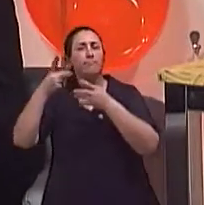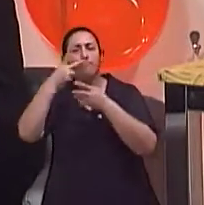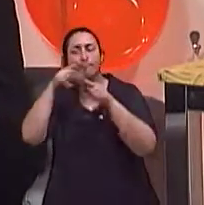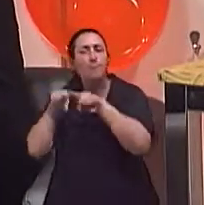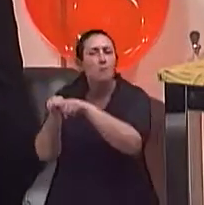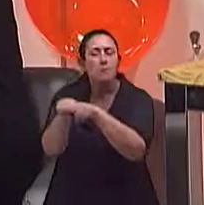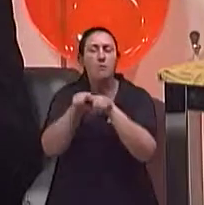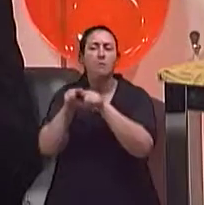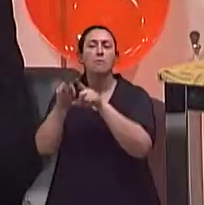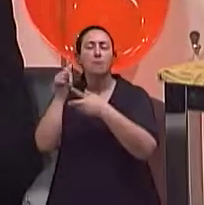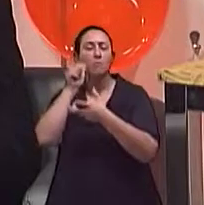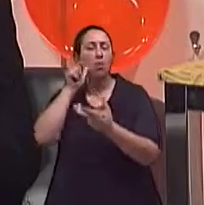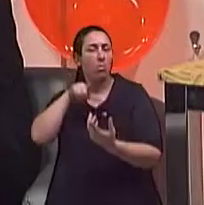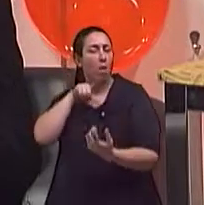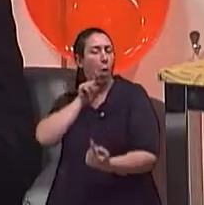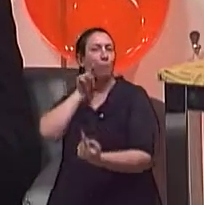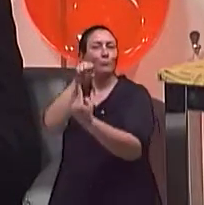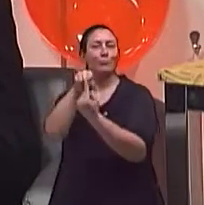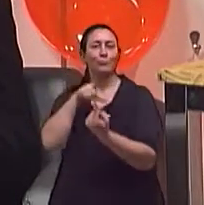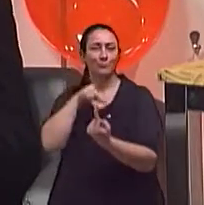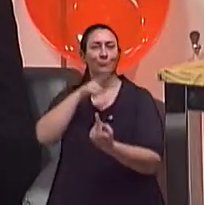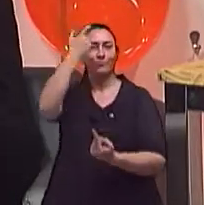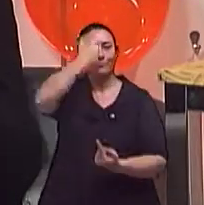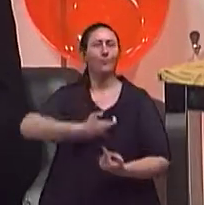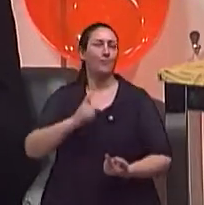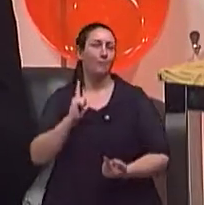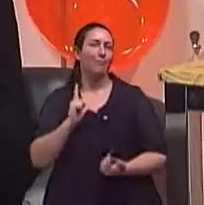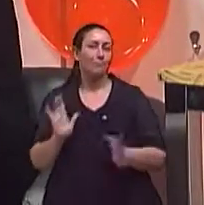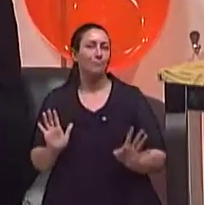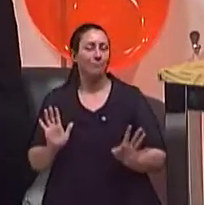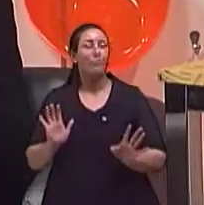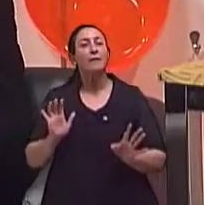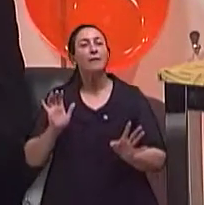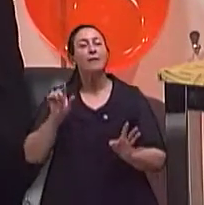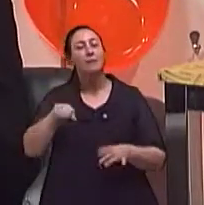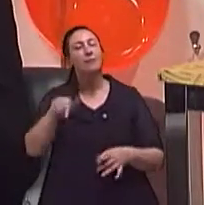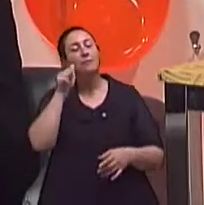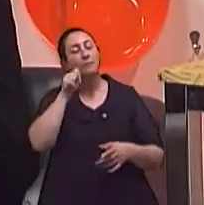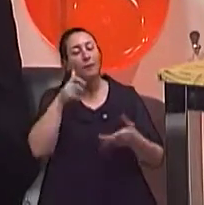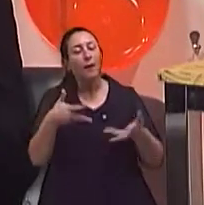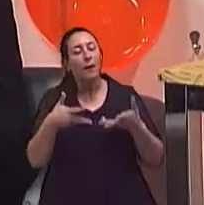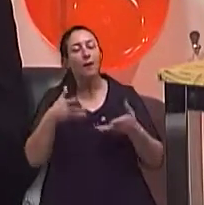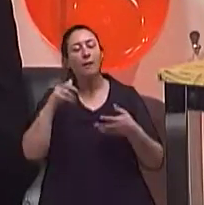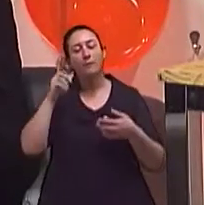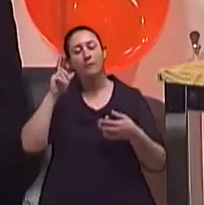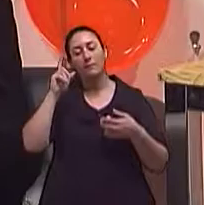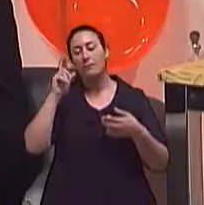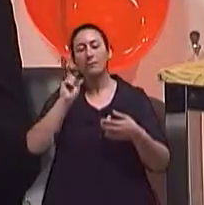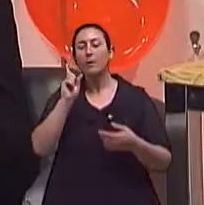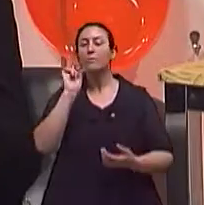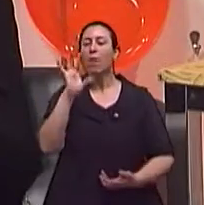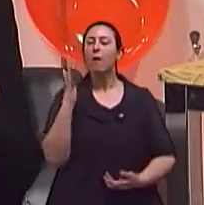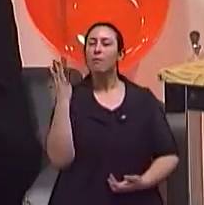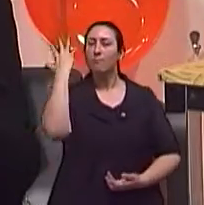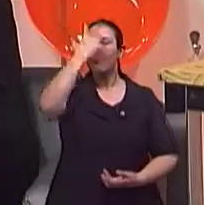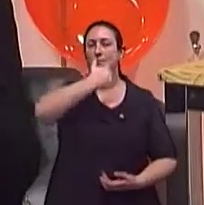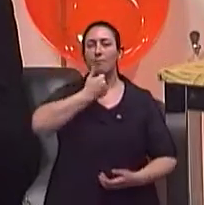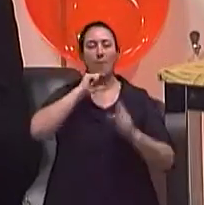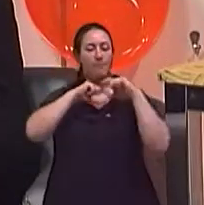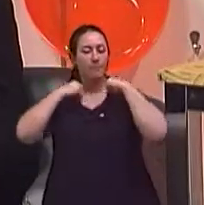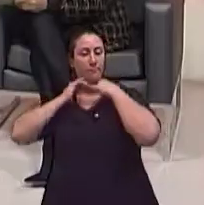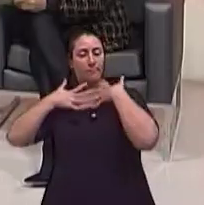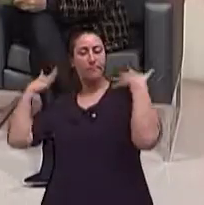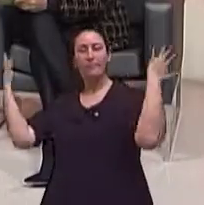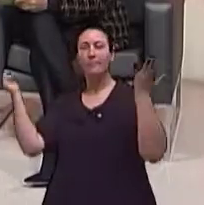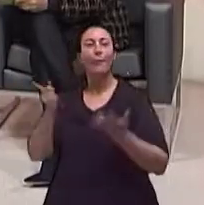objetivo para a sua vida diferente de que apenas ser bela, usar diamantes... E